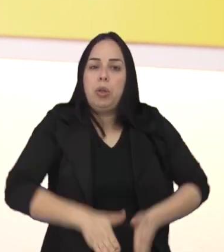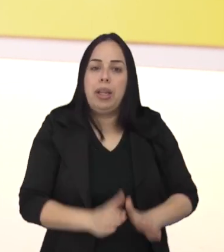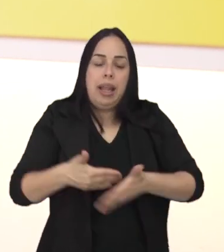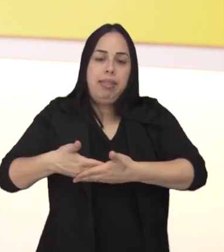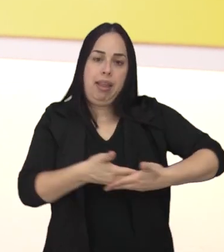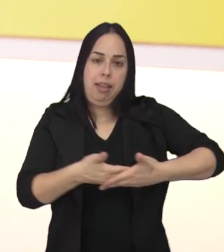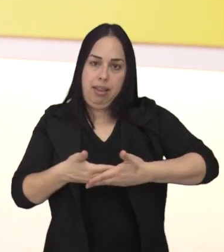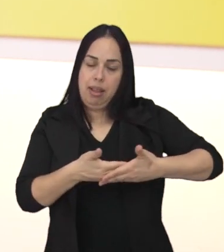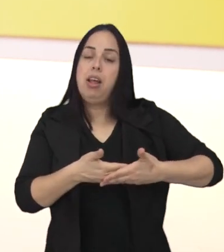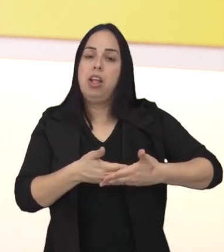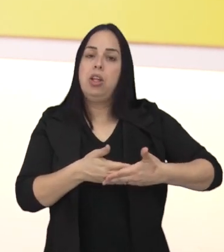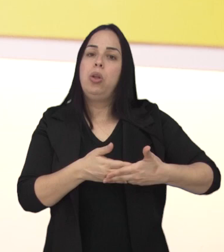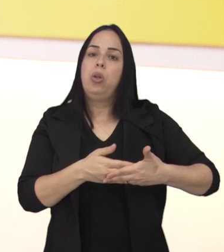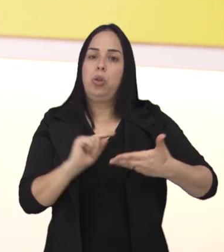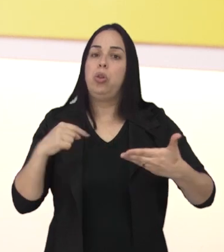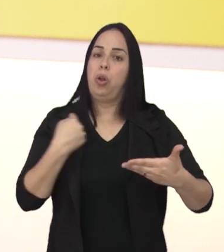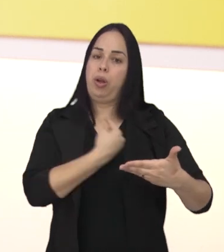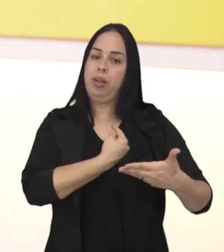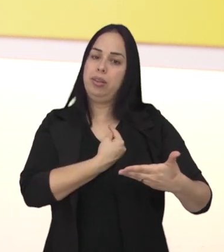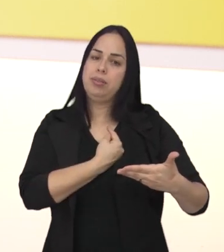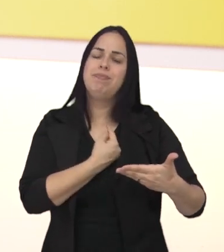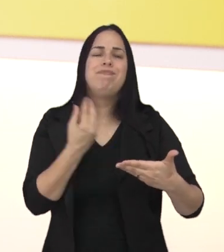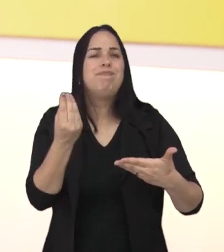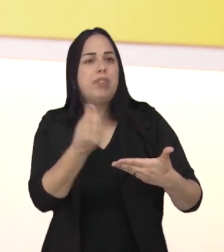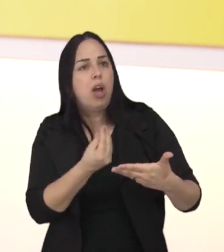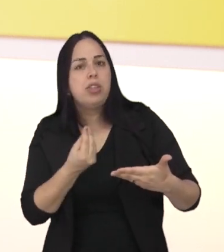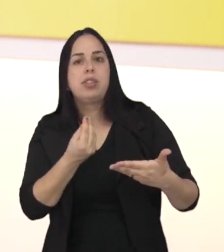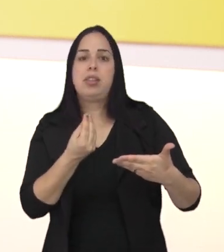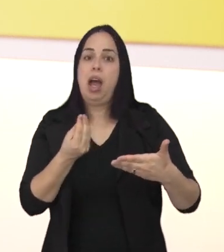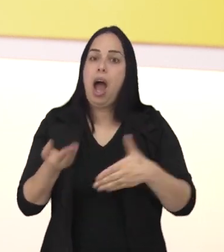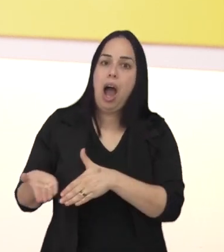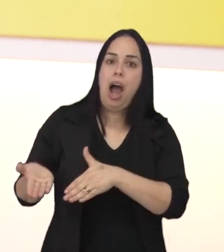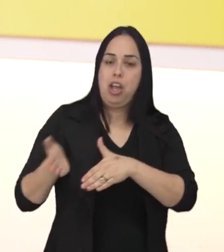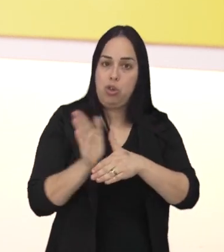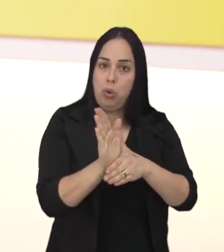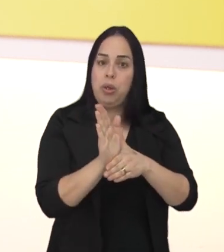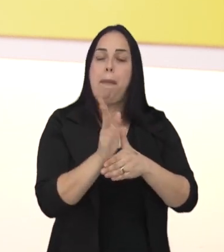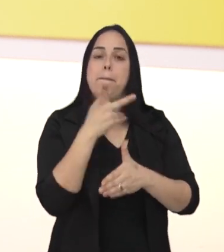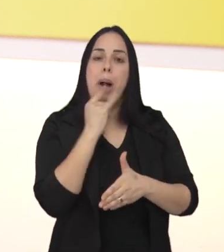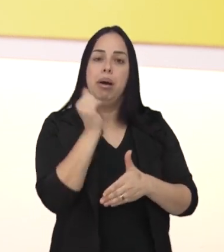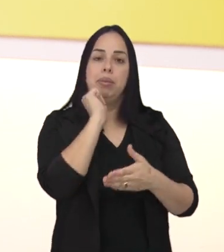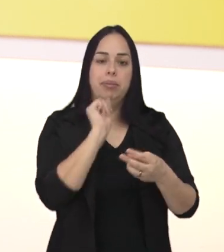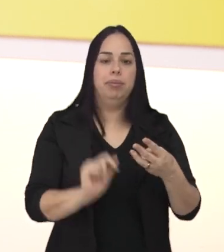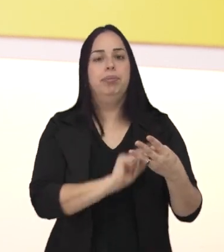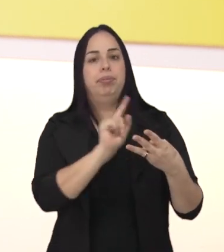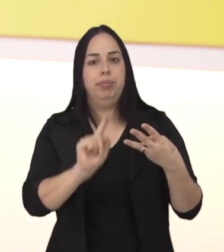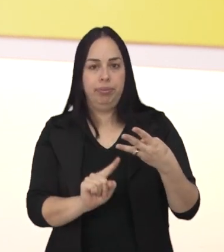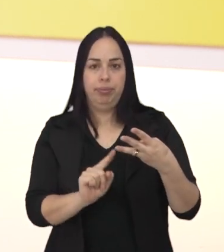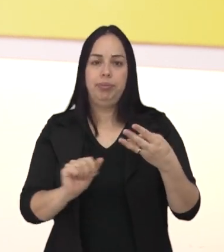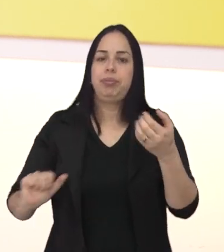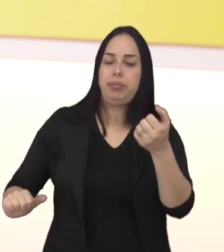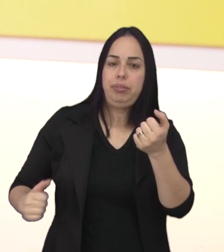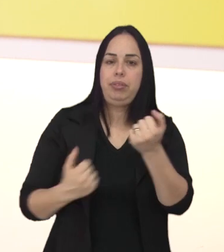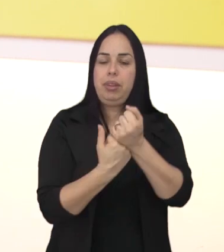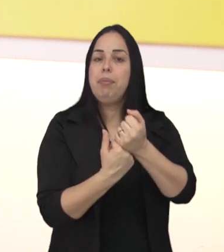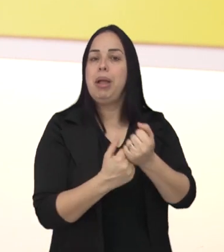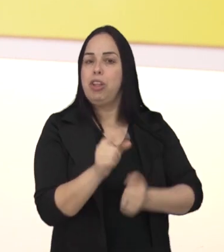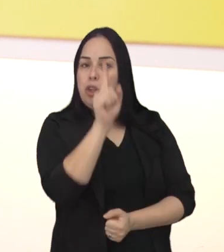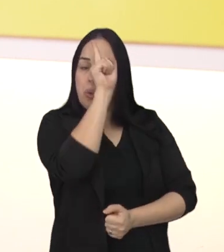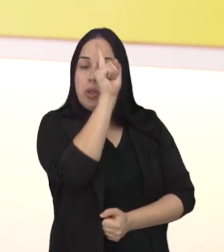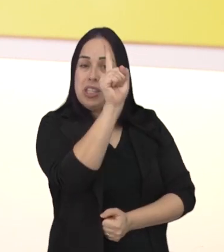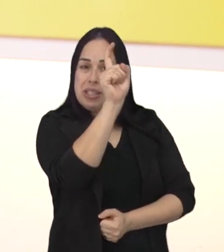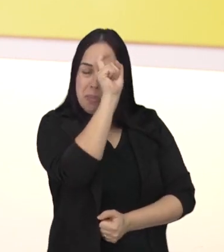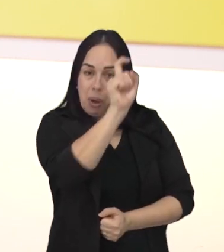bebê nasce, a gente faz a solidariedade mesmo com os pais e o suporte